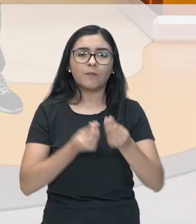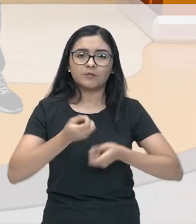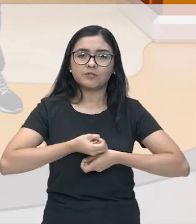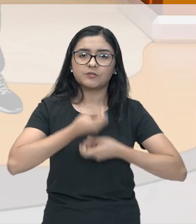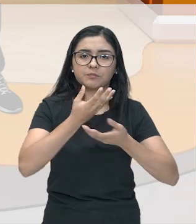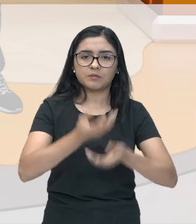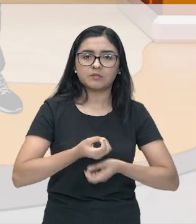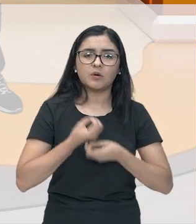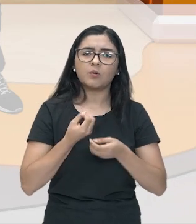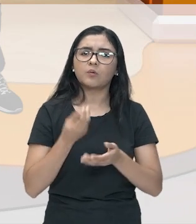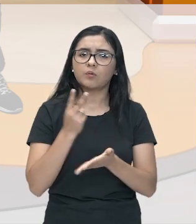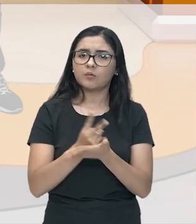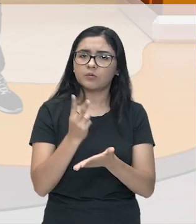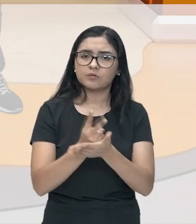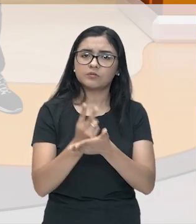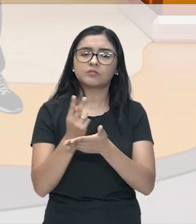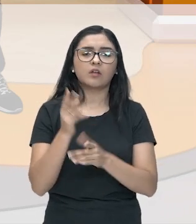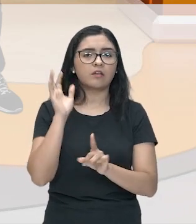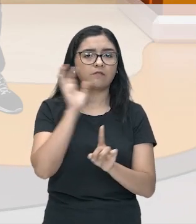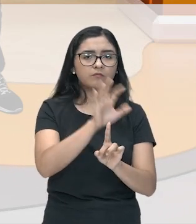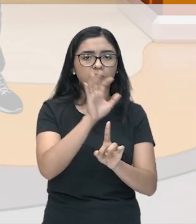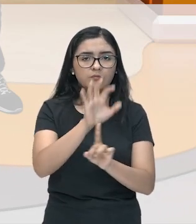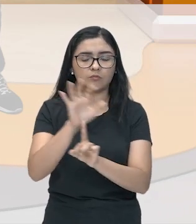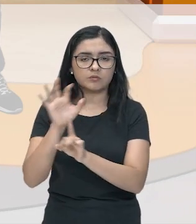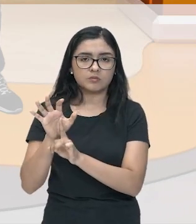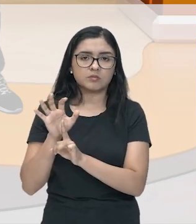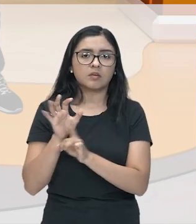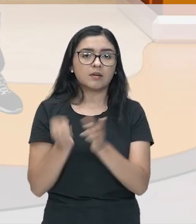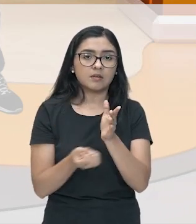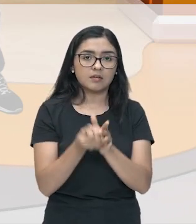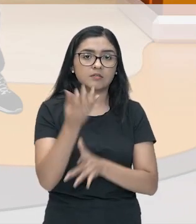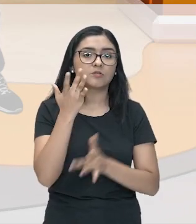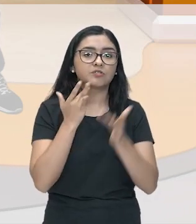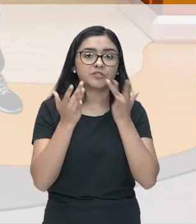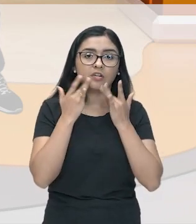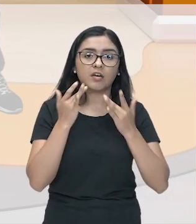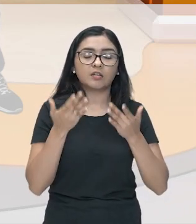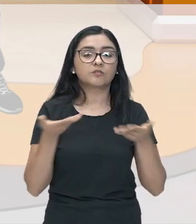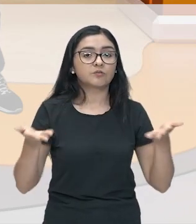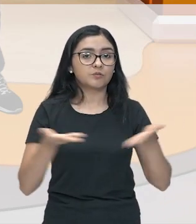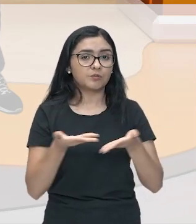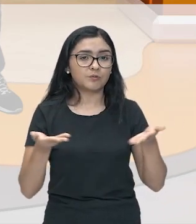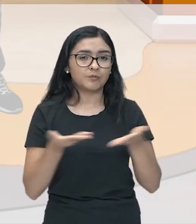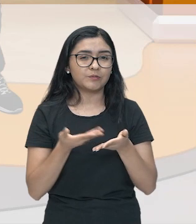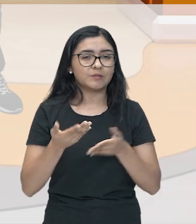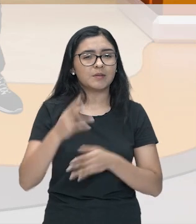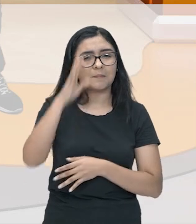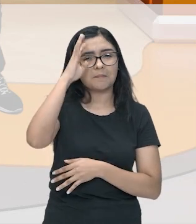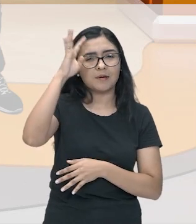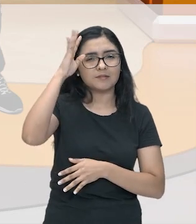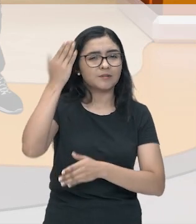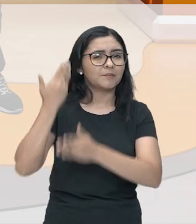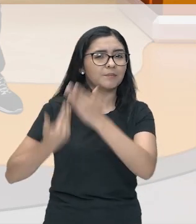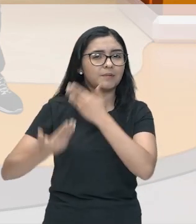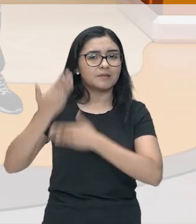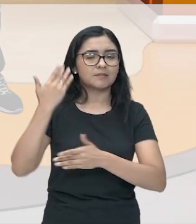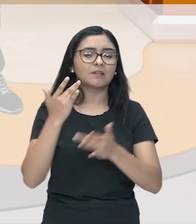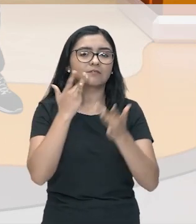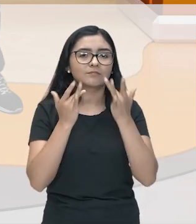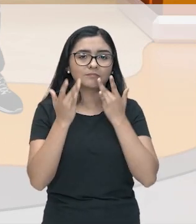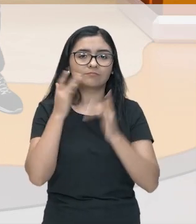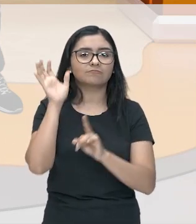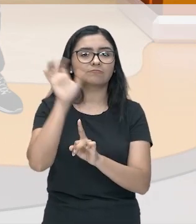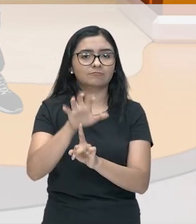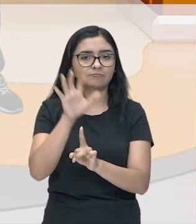continuam, então, a influenciar a produção teatral moderna. Imagine como as peças antigas ainda inspiram os dramas